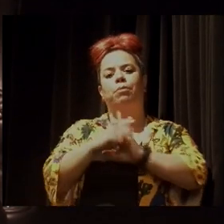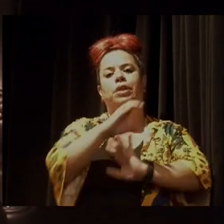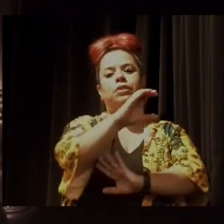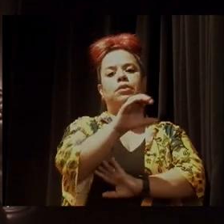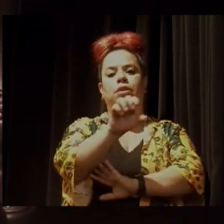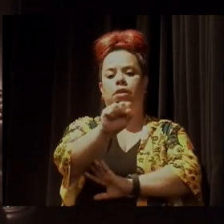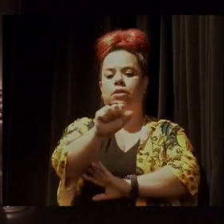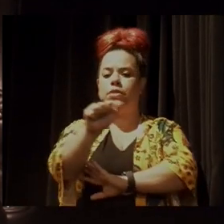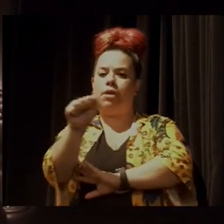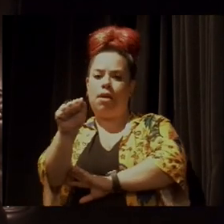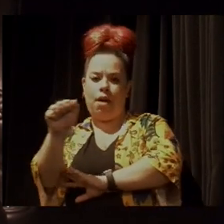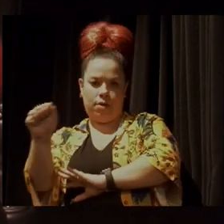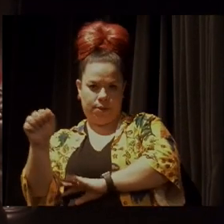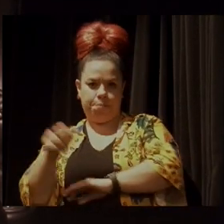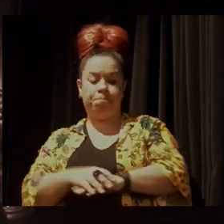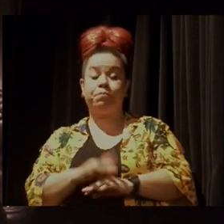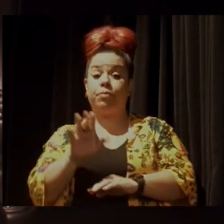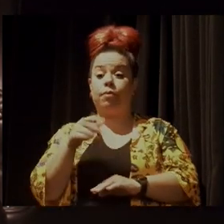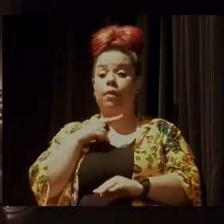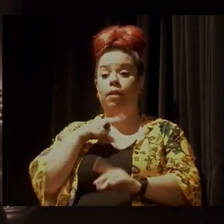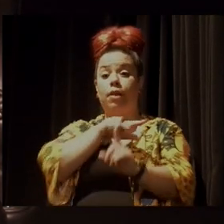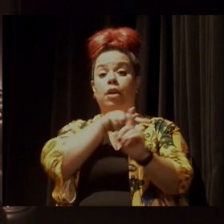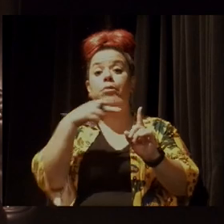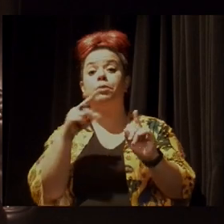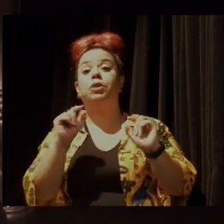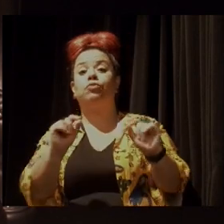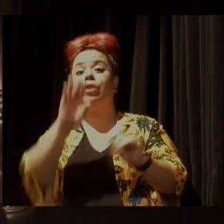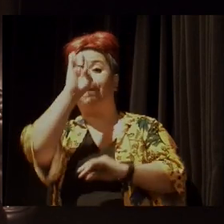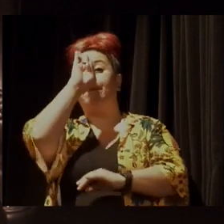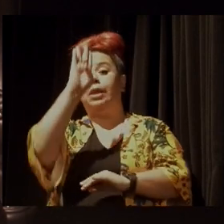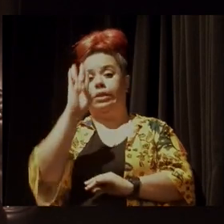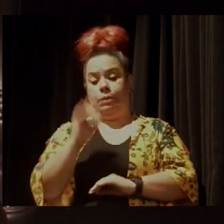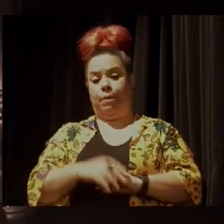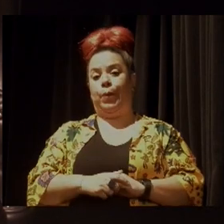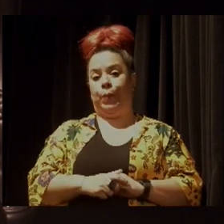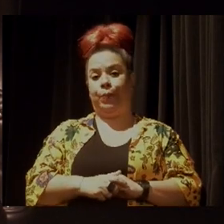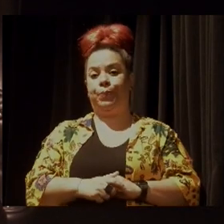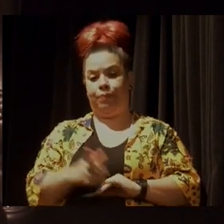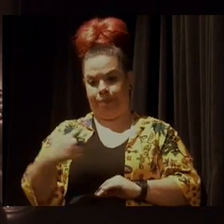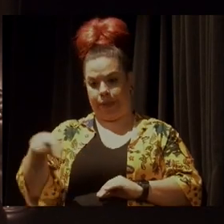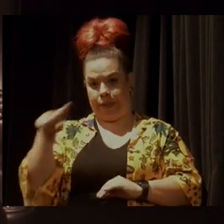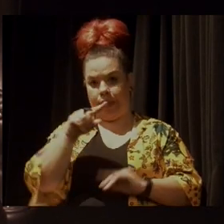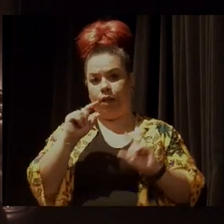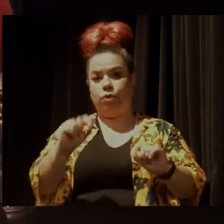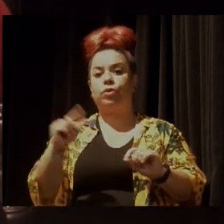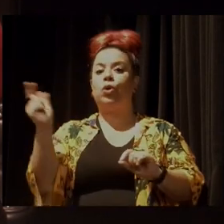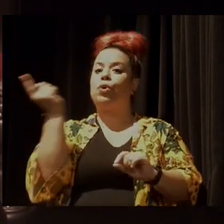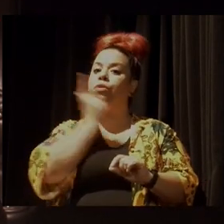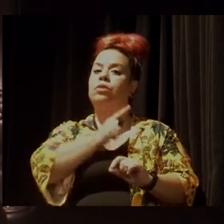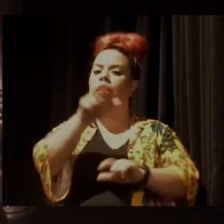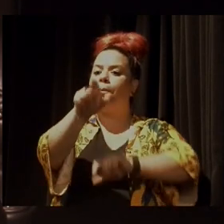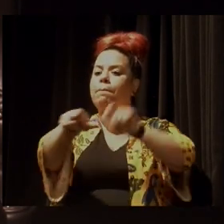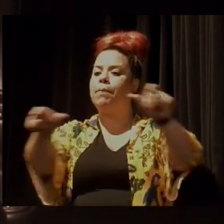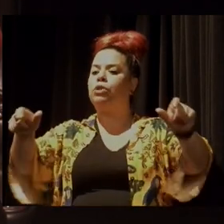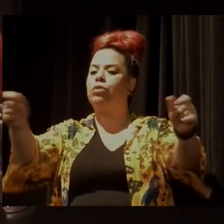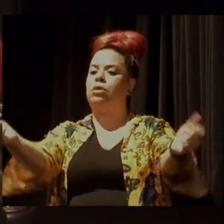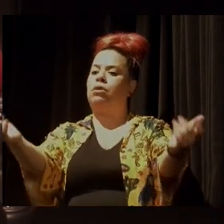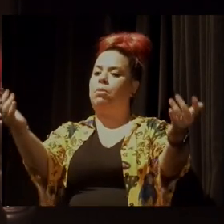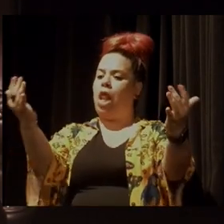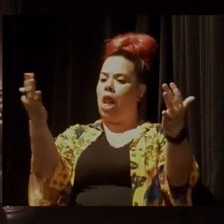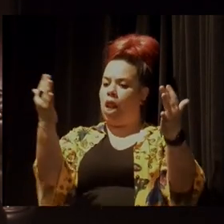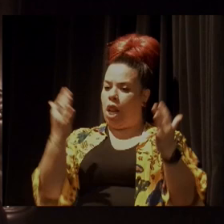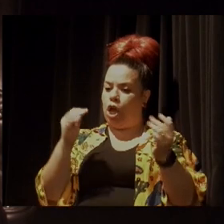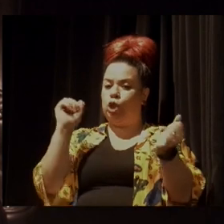que são comunidades que têm como uma perspectiva fundamental que você reúne um conjunto de pessoas em torno